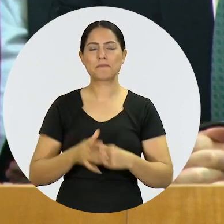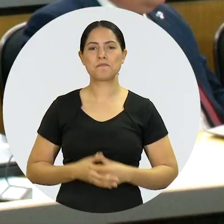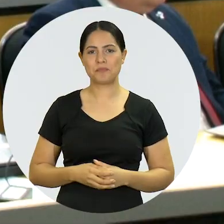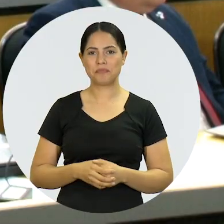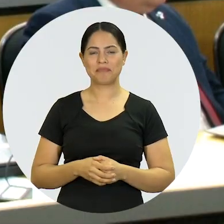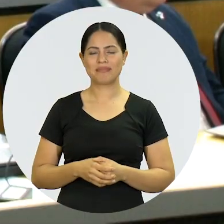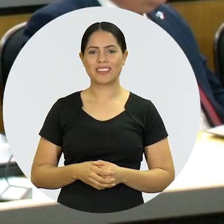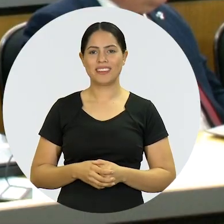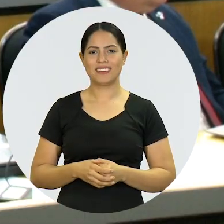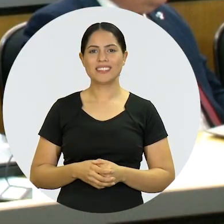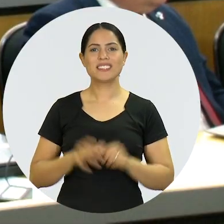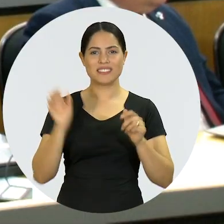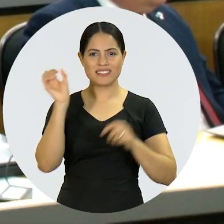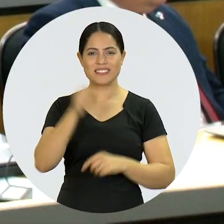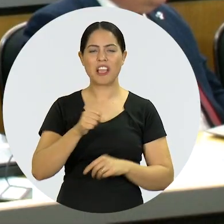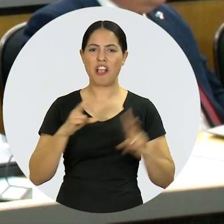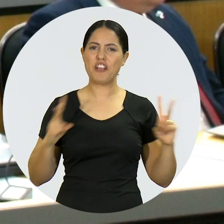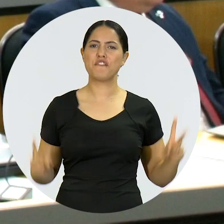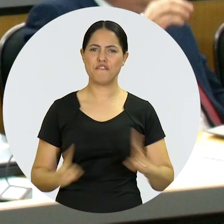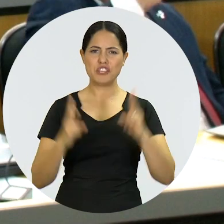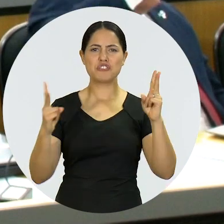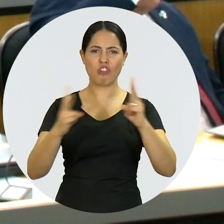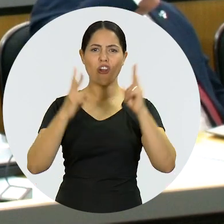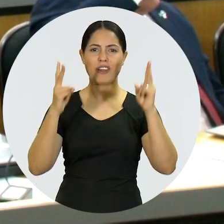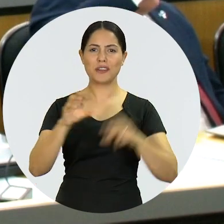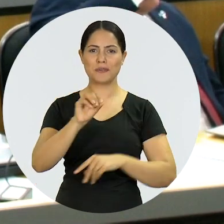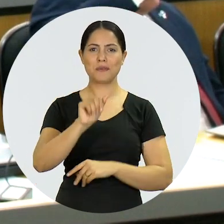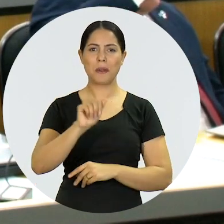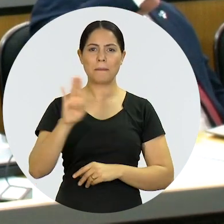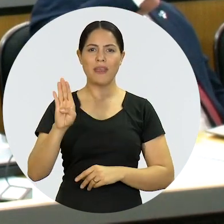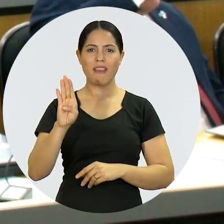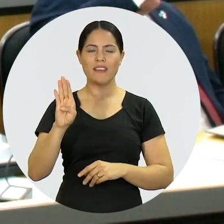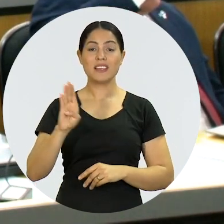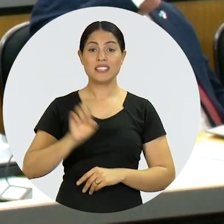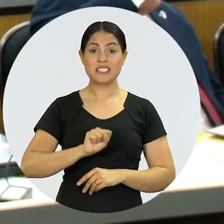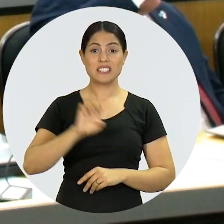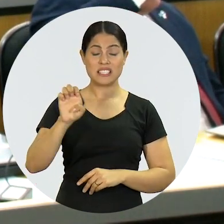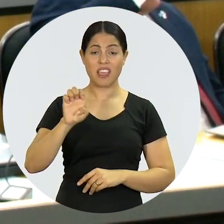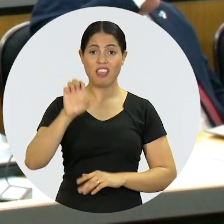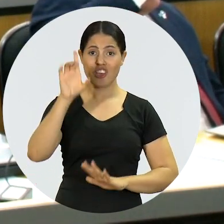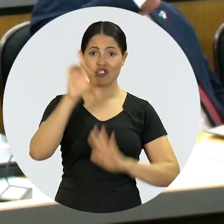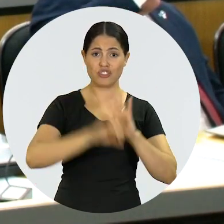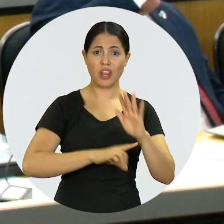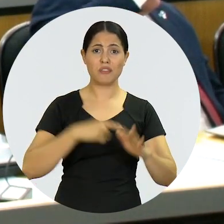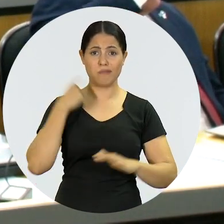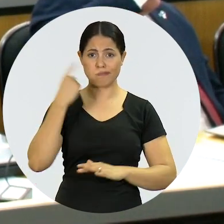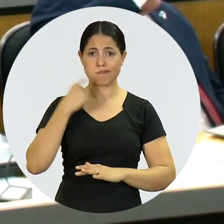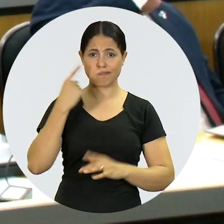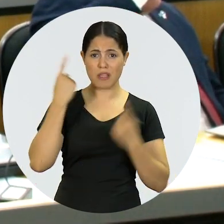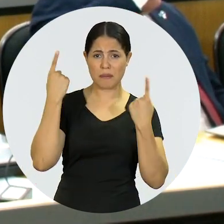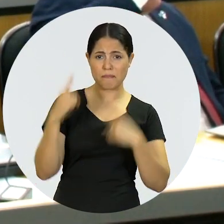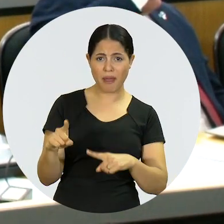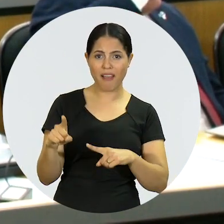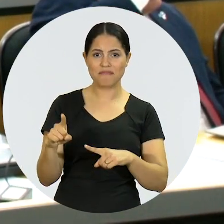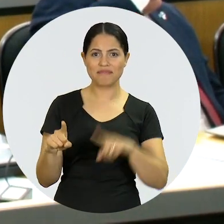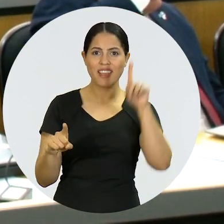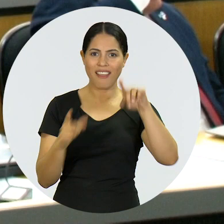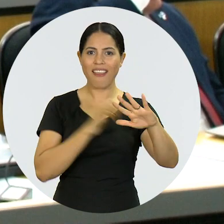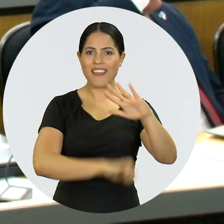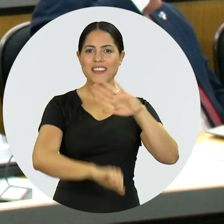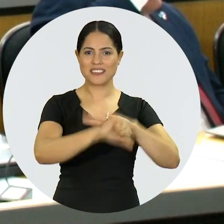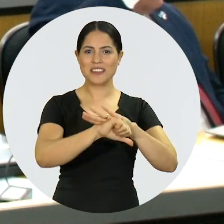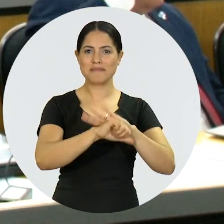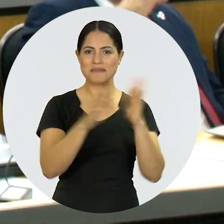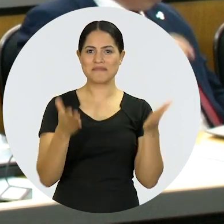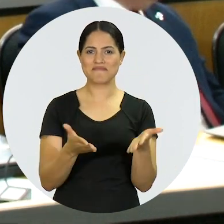que a extensão da vitória da advocacia com a criminalização da violação das